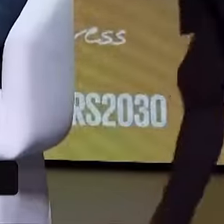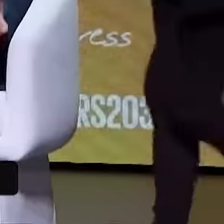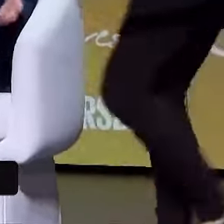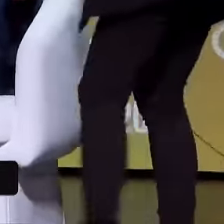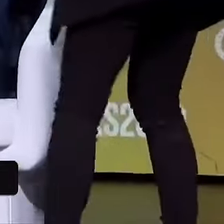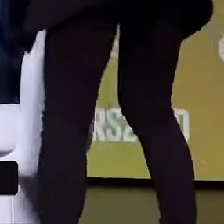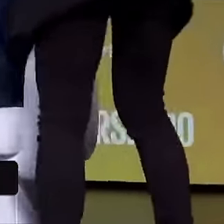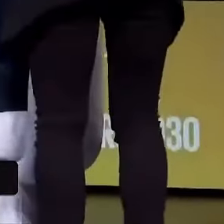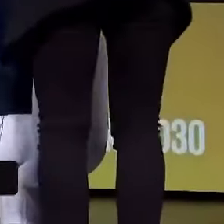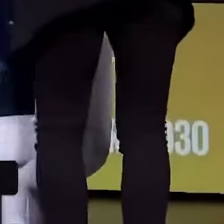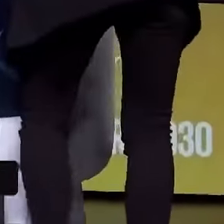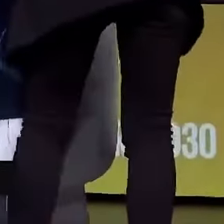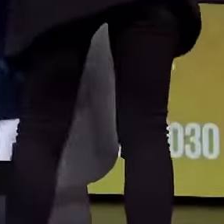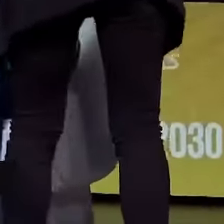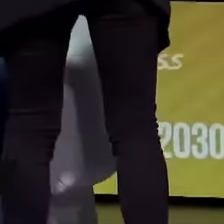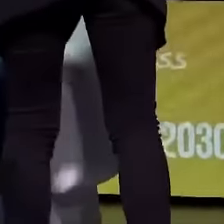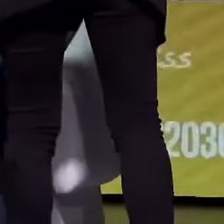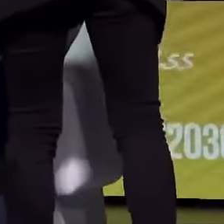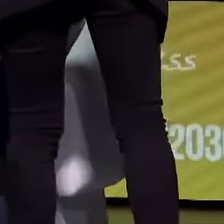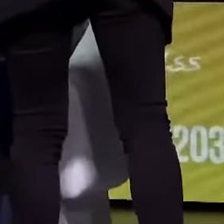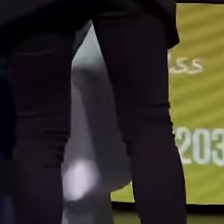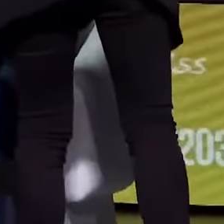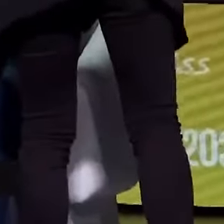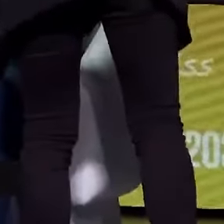Eu preciso um headset, um headset.